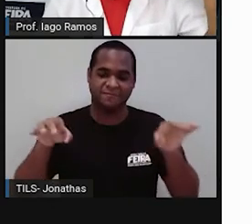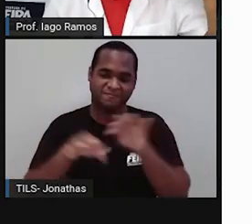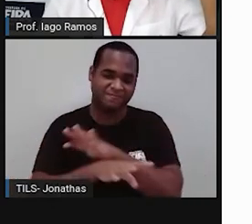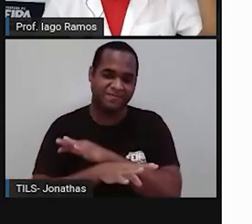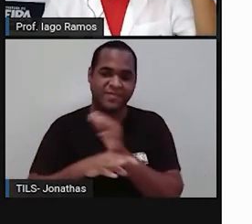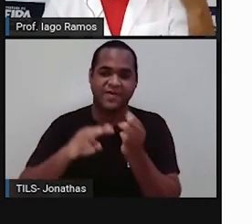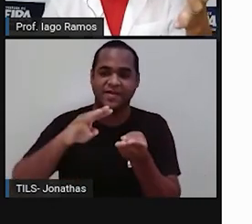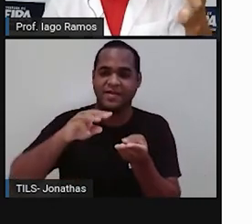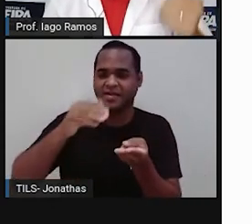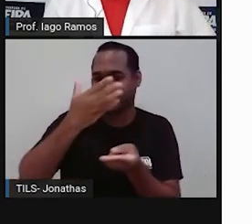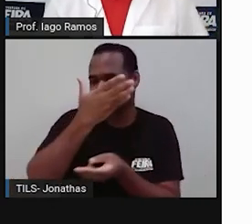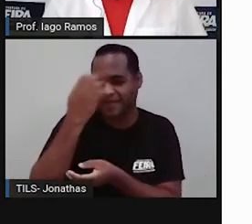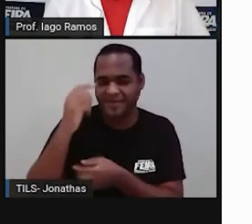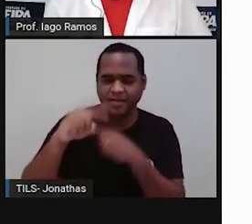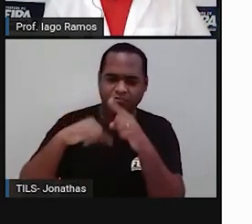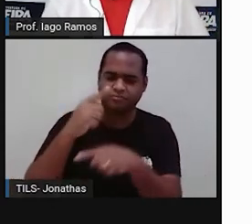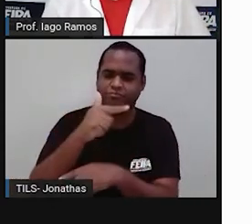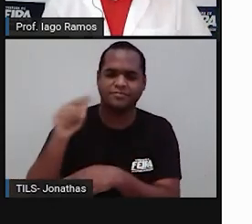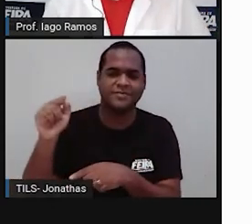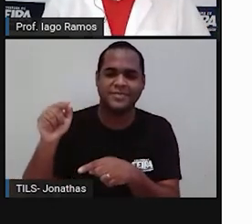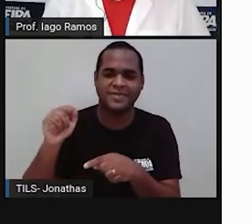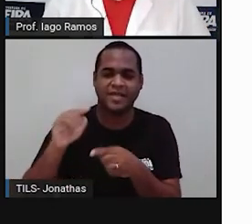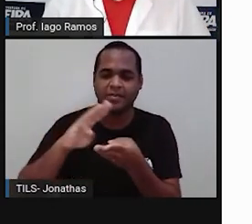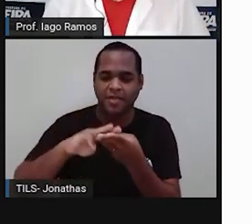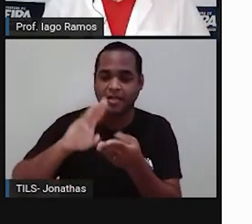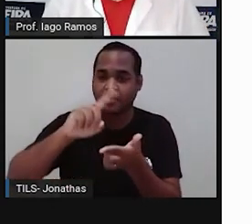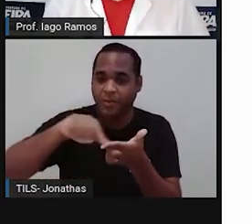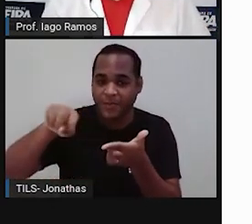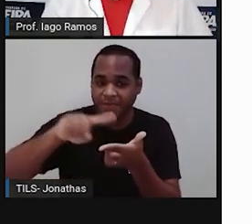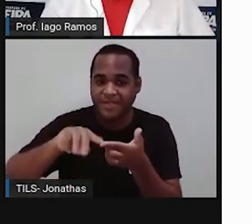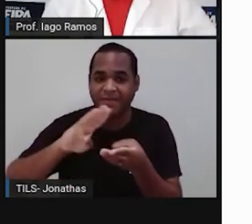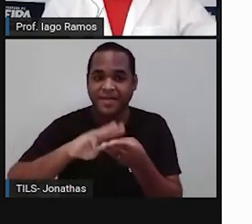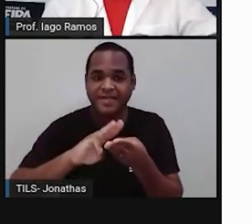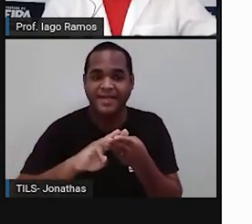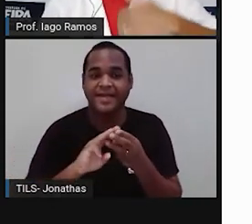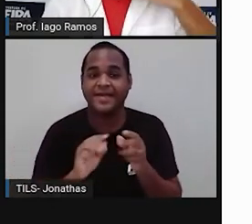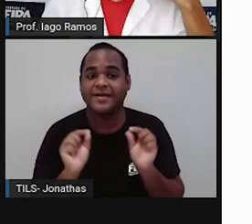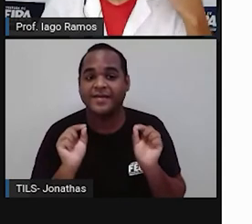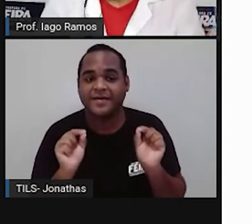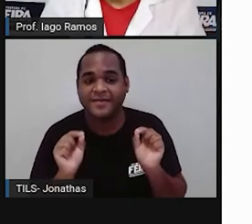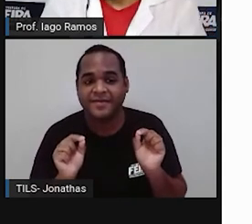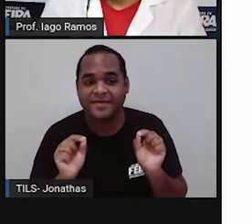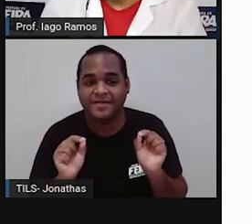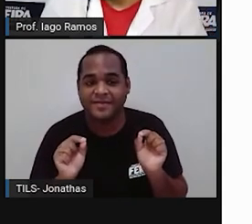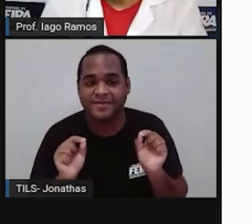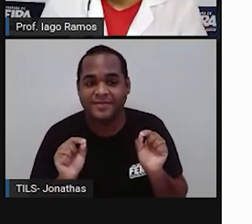a próxima. Eu começo, você continua. Matemática não é problema. Matemática é?